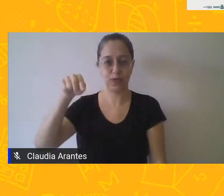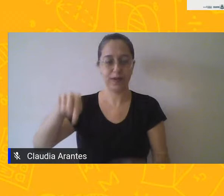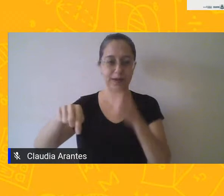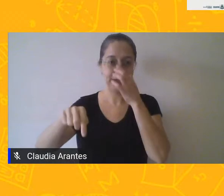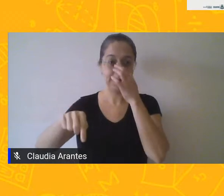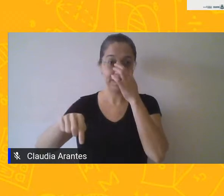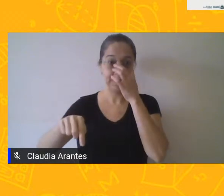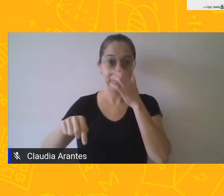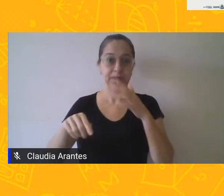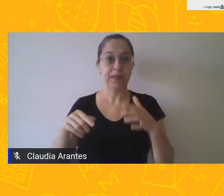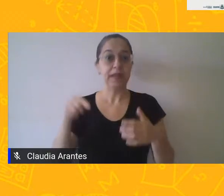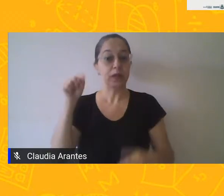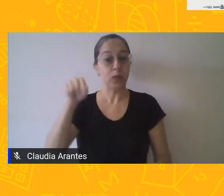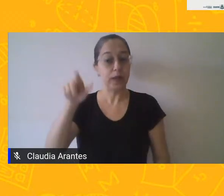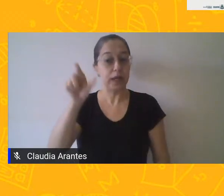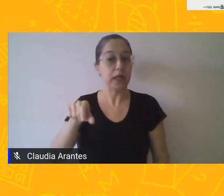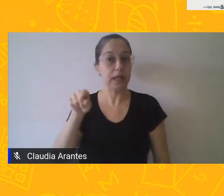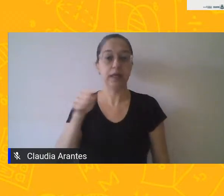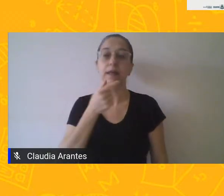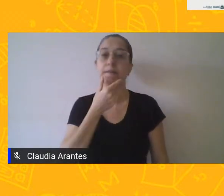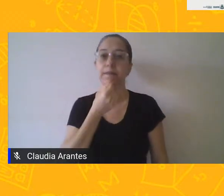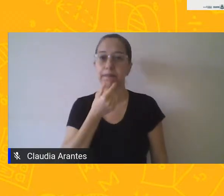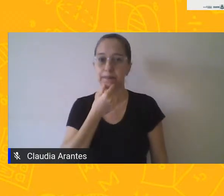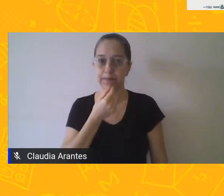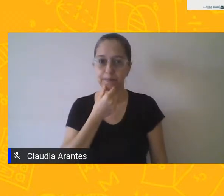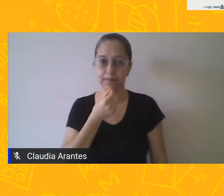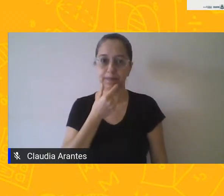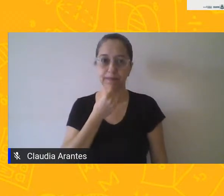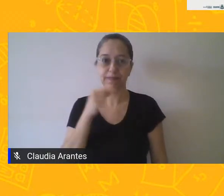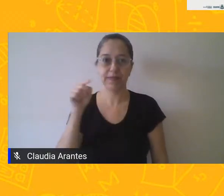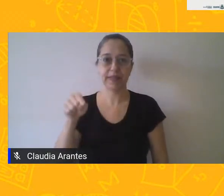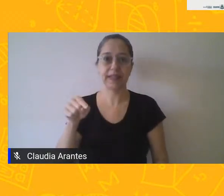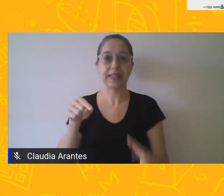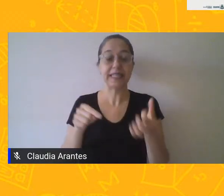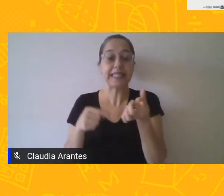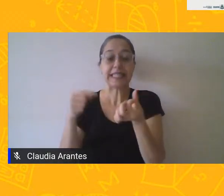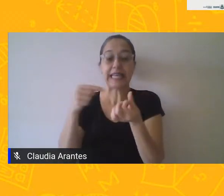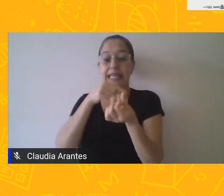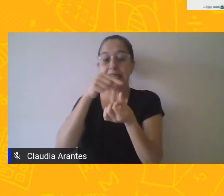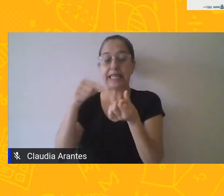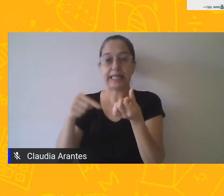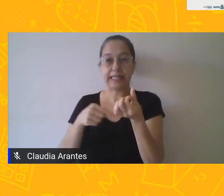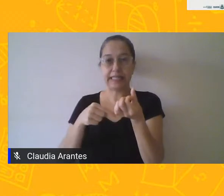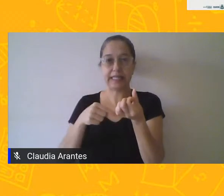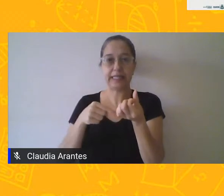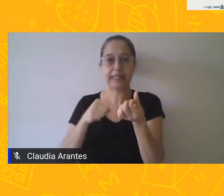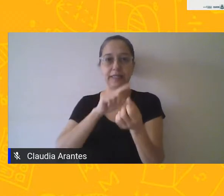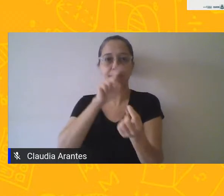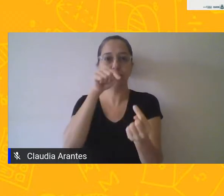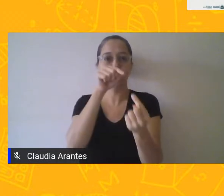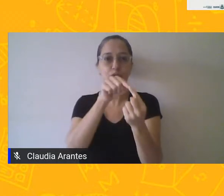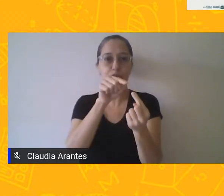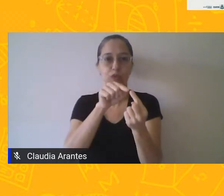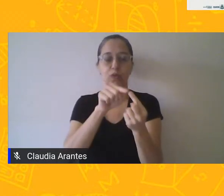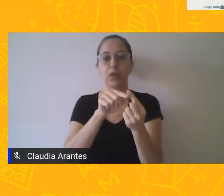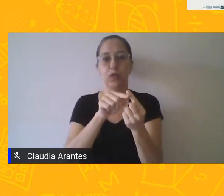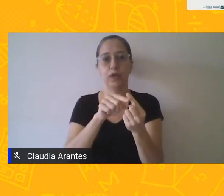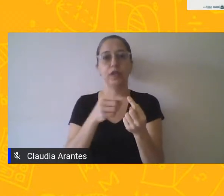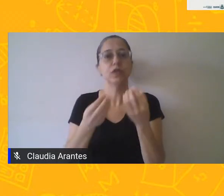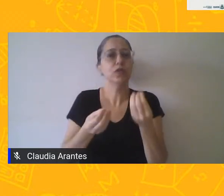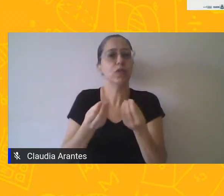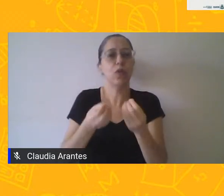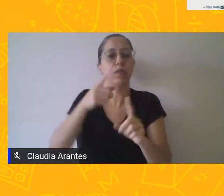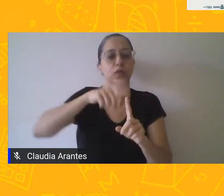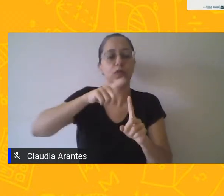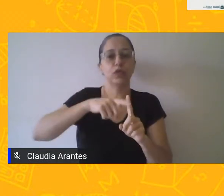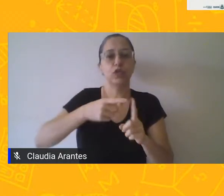ele apontou seis funções da linguagem. E são essas que nós